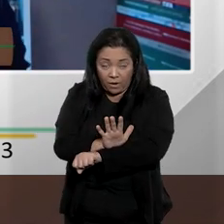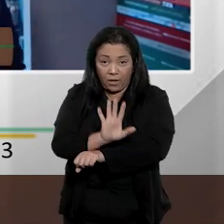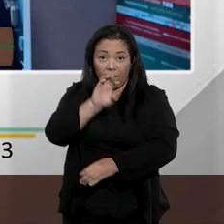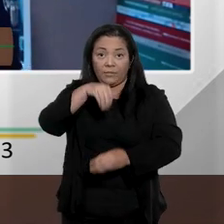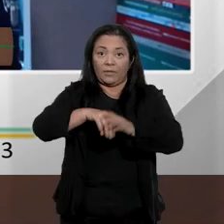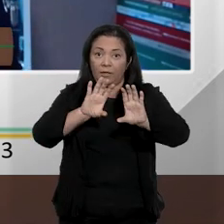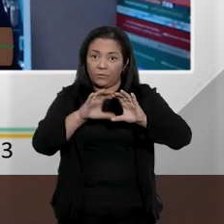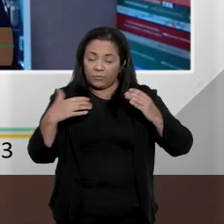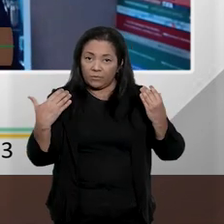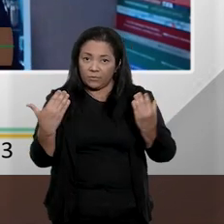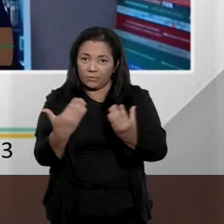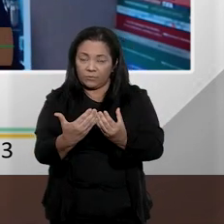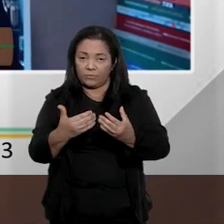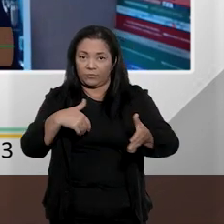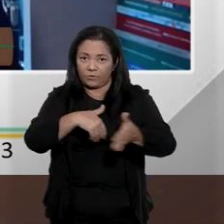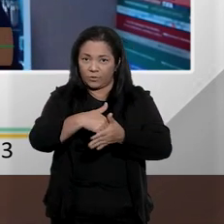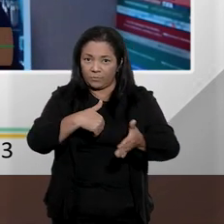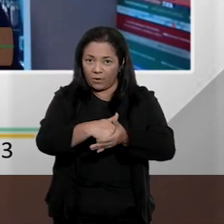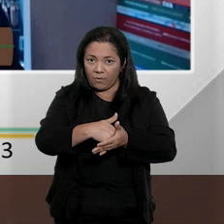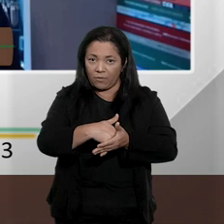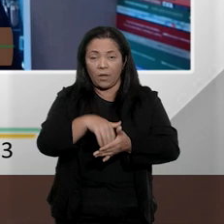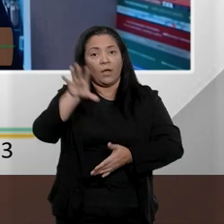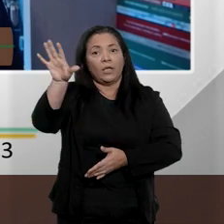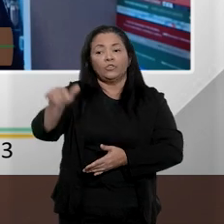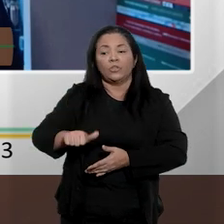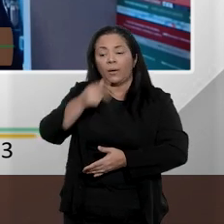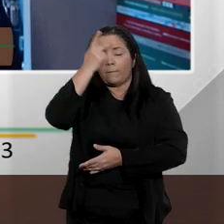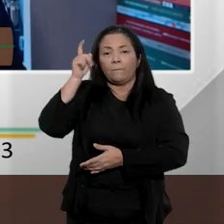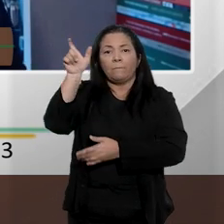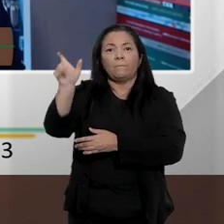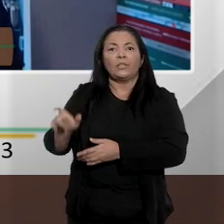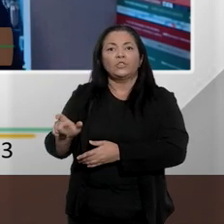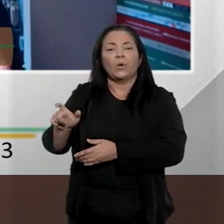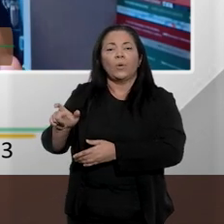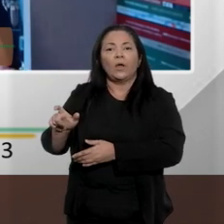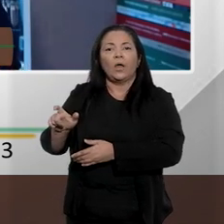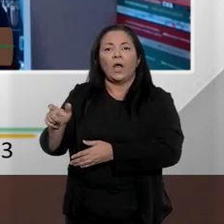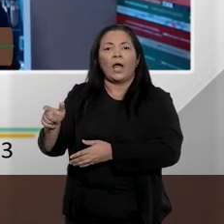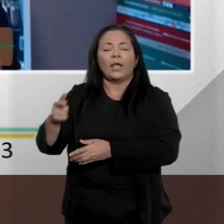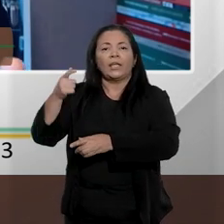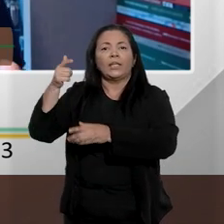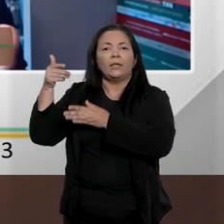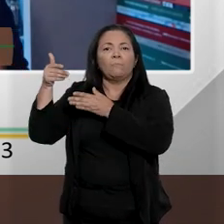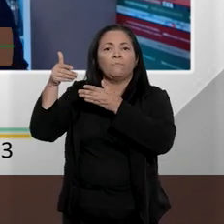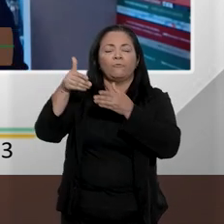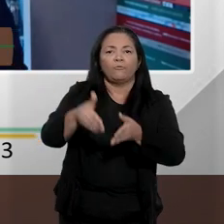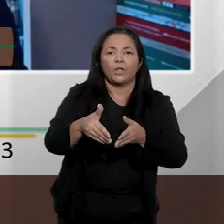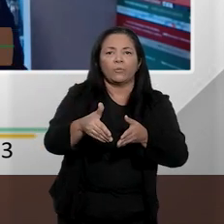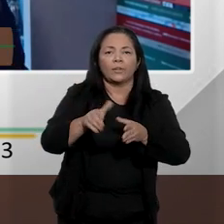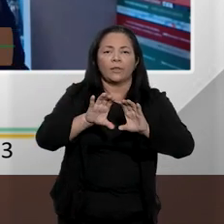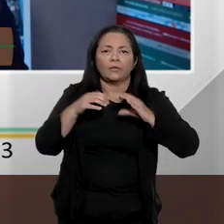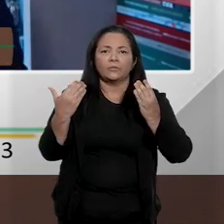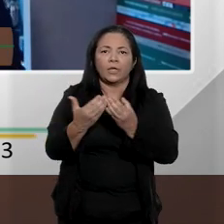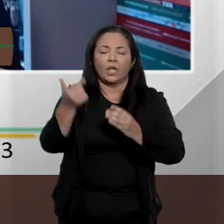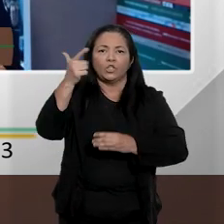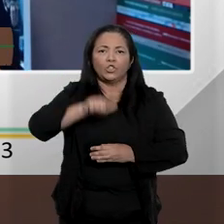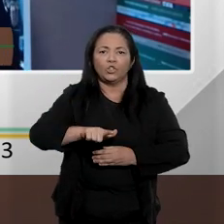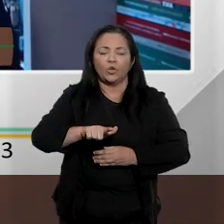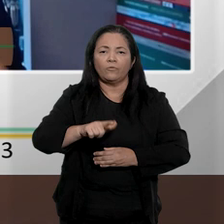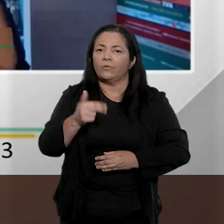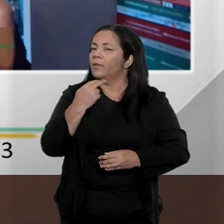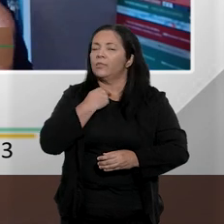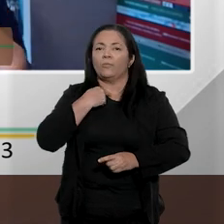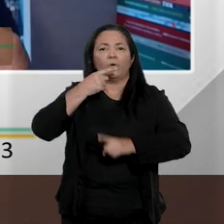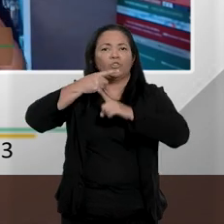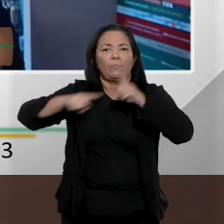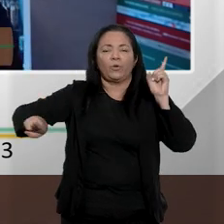torcedor racista, proibí-lo de frequentar o estádio por três anos. Então isso é uma marca da nova lei, é uma marca que